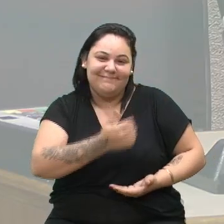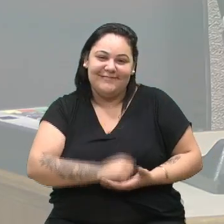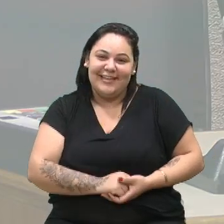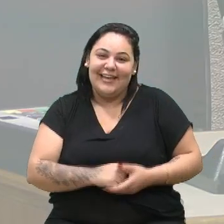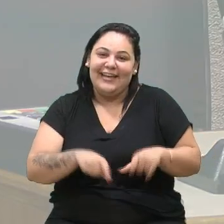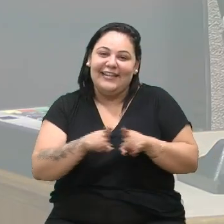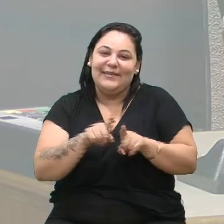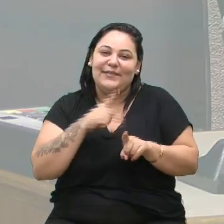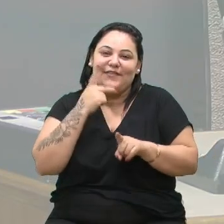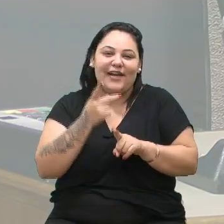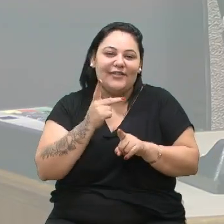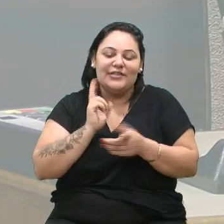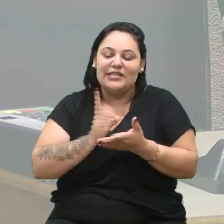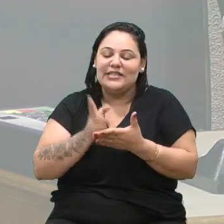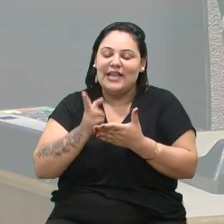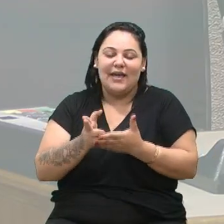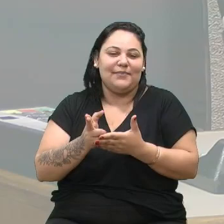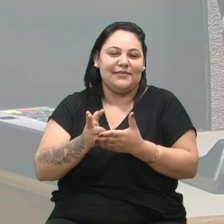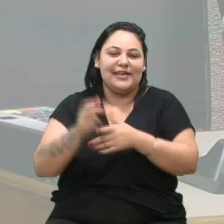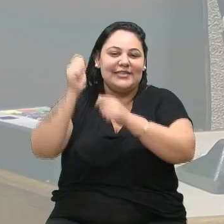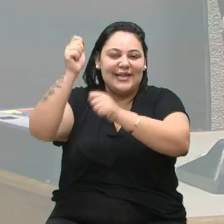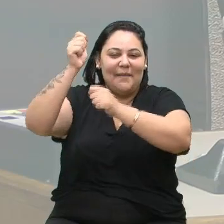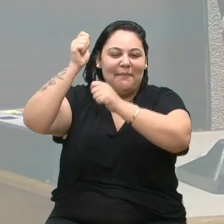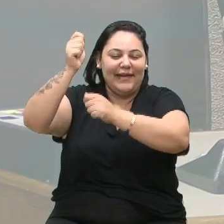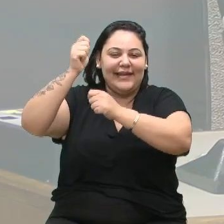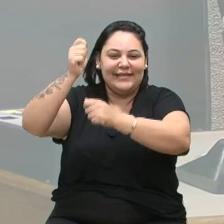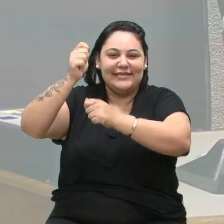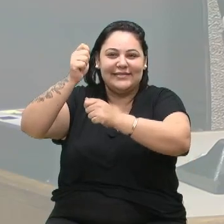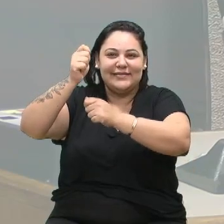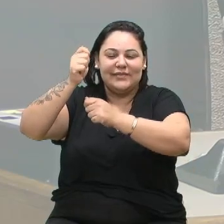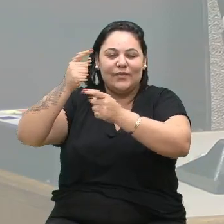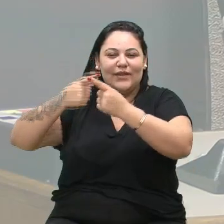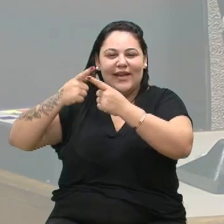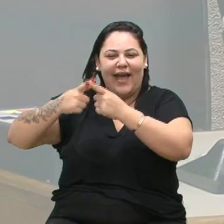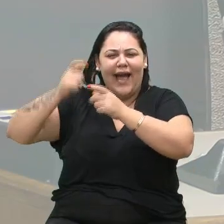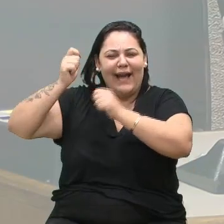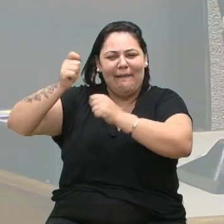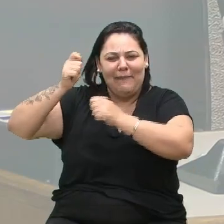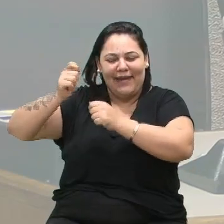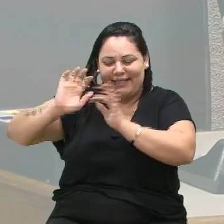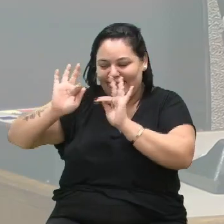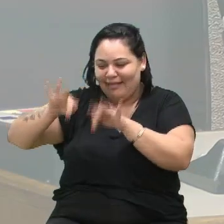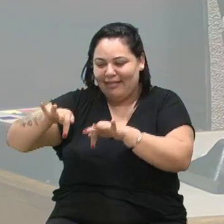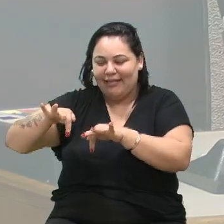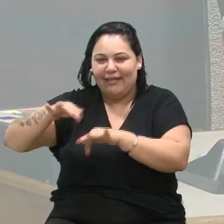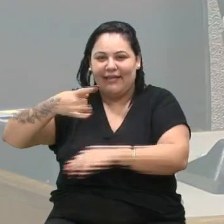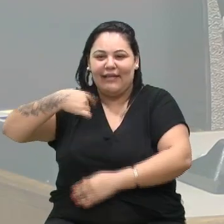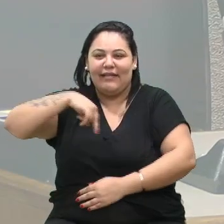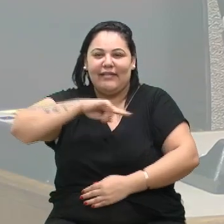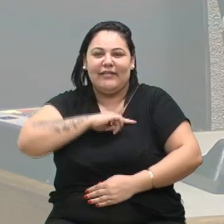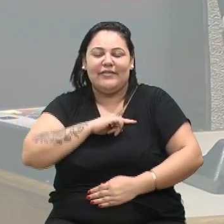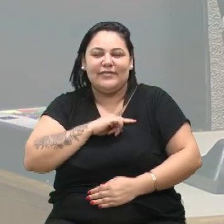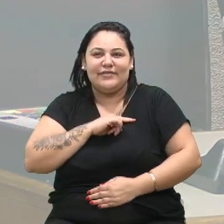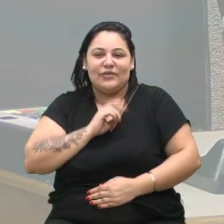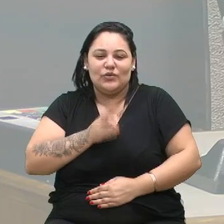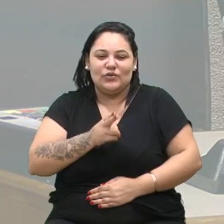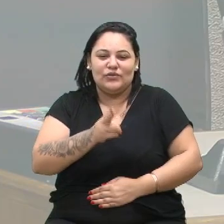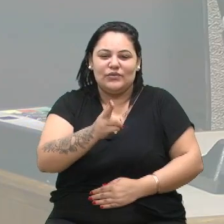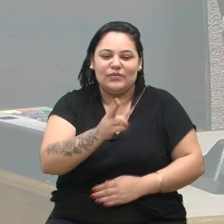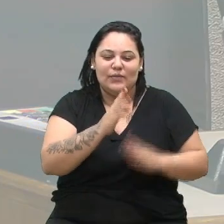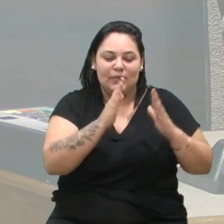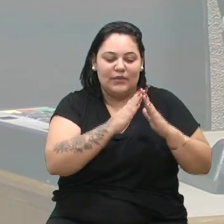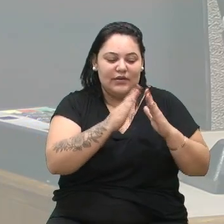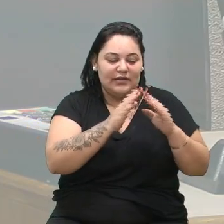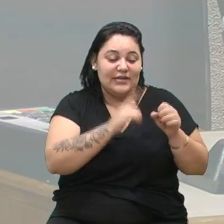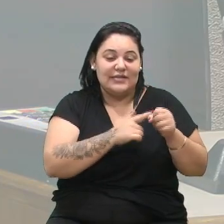sempre digo nas campanhas também, as campanhas terminam e a gente continua morando na mesma cidade